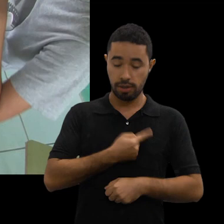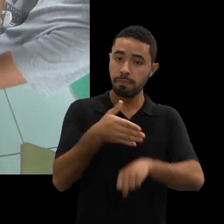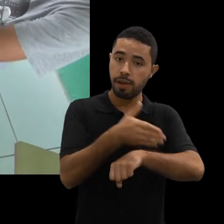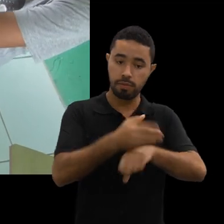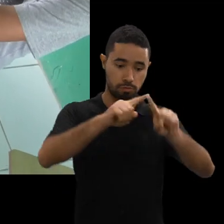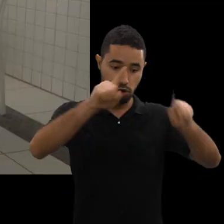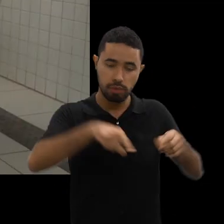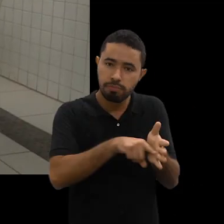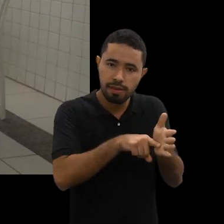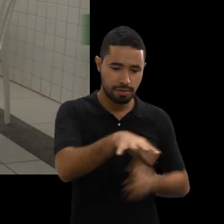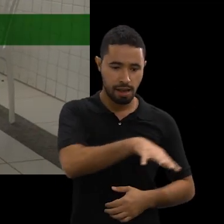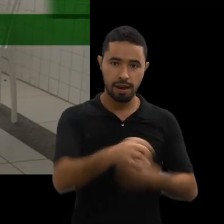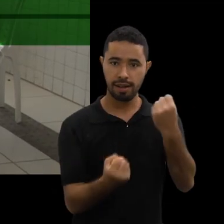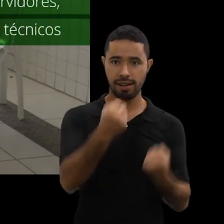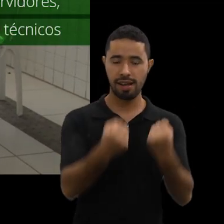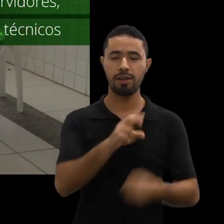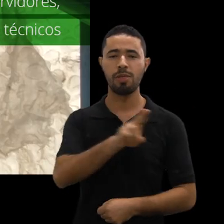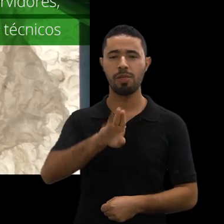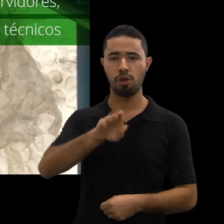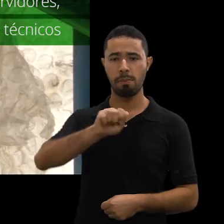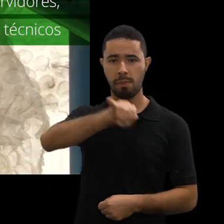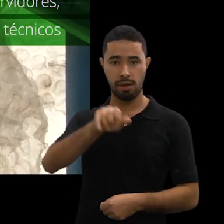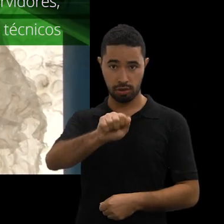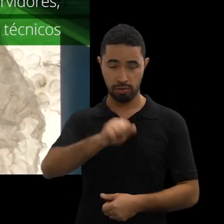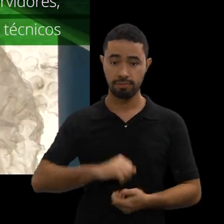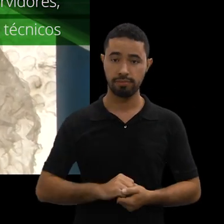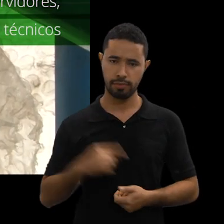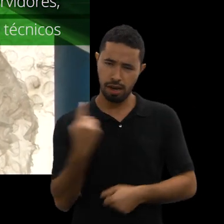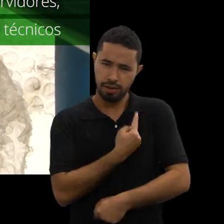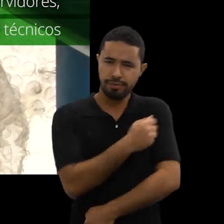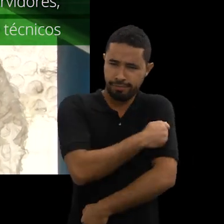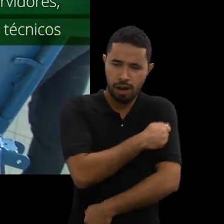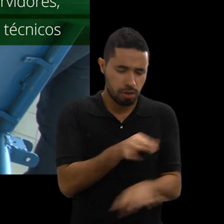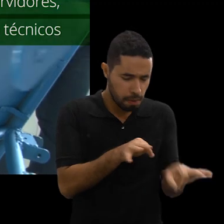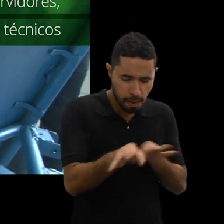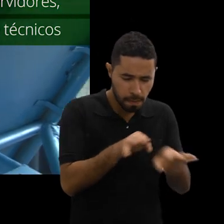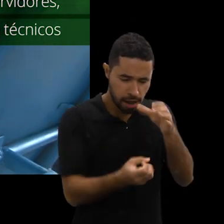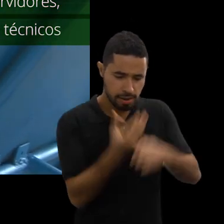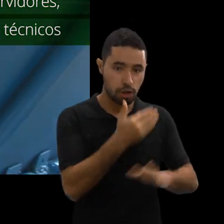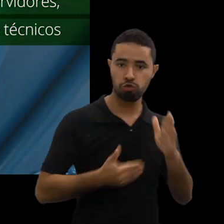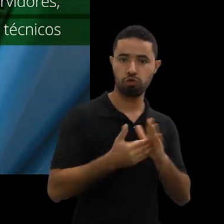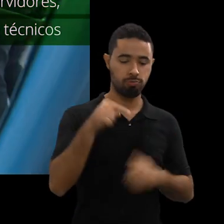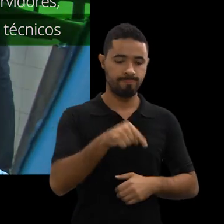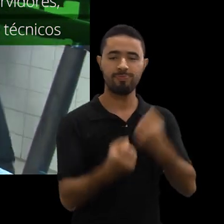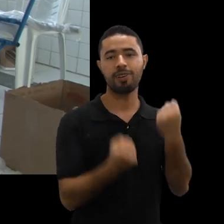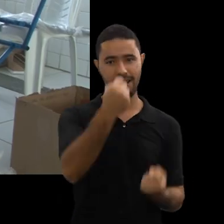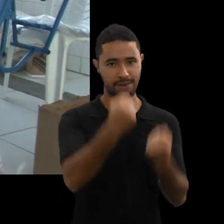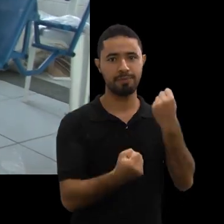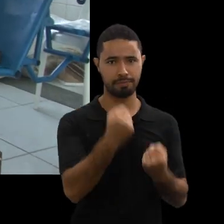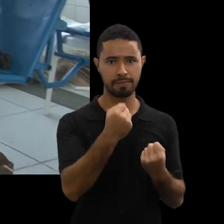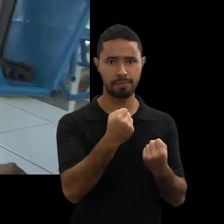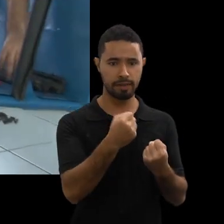pesquisa na área automobilista, que é o Projeto Baja. Nós, estudantes, nós fazemos tudo que envolve a concepção do carro. Então,